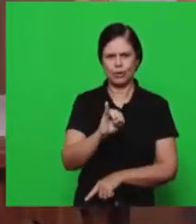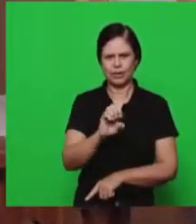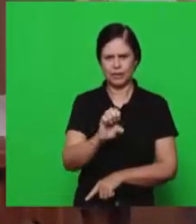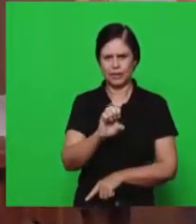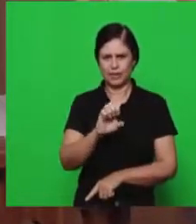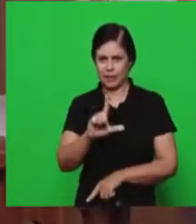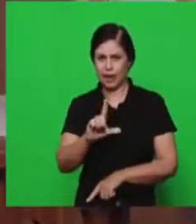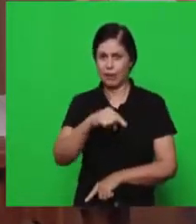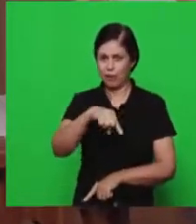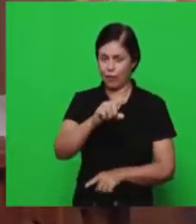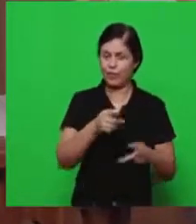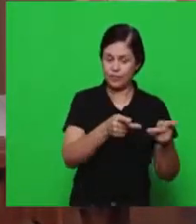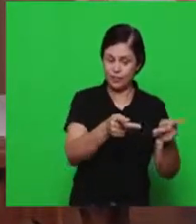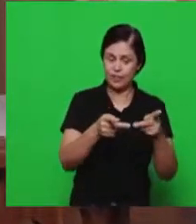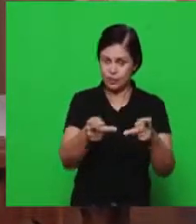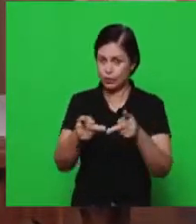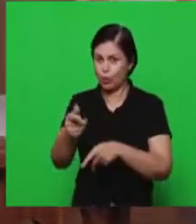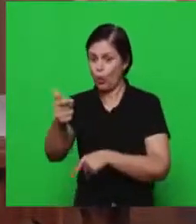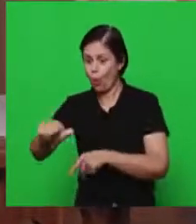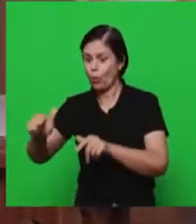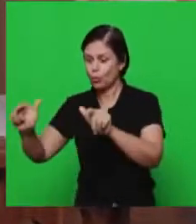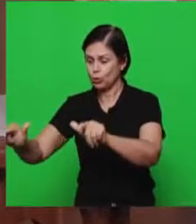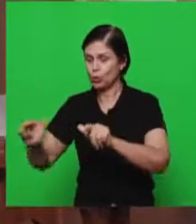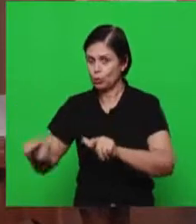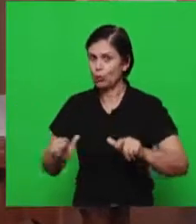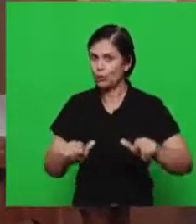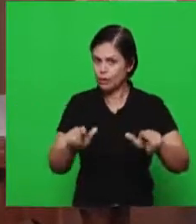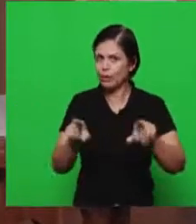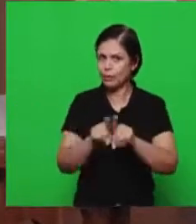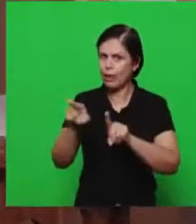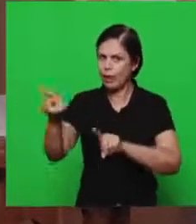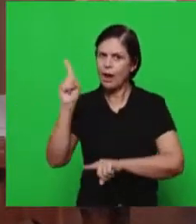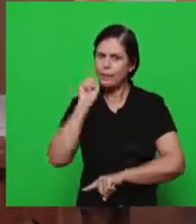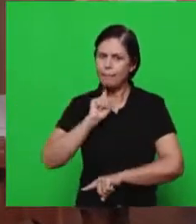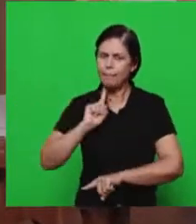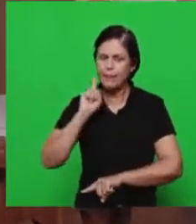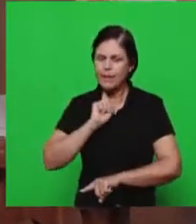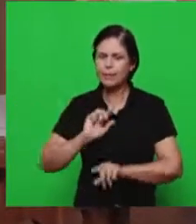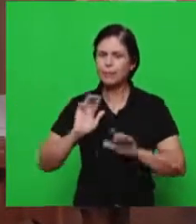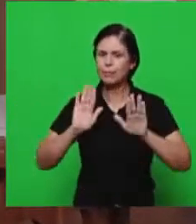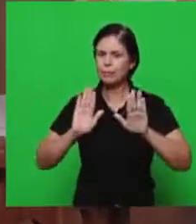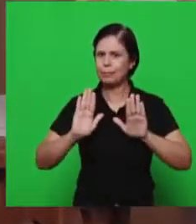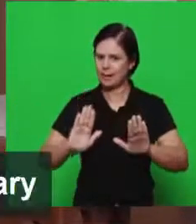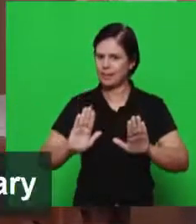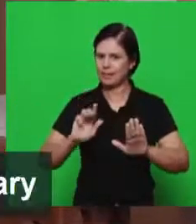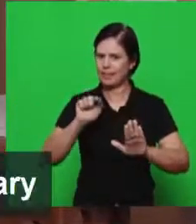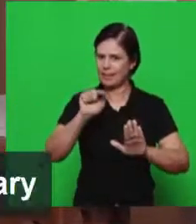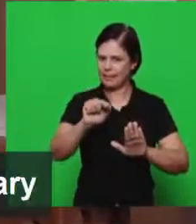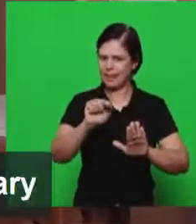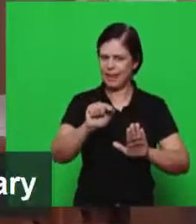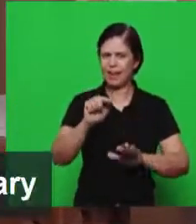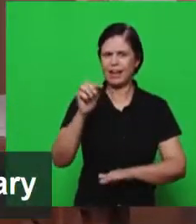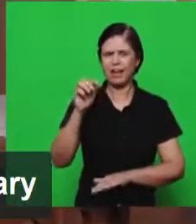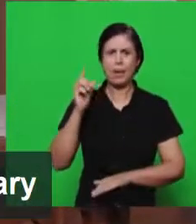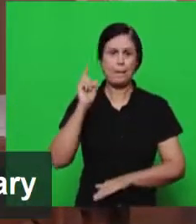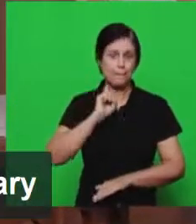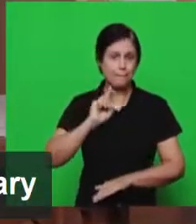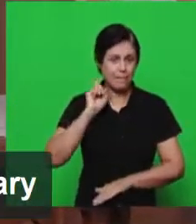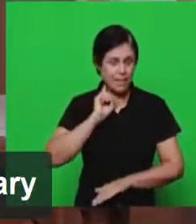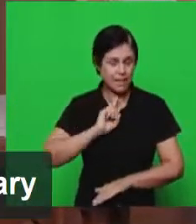com baladares, mas o que ficou muito claro foi o trabalho da rádio